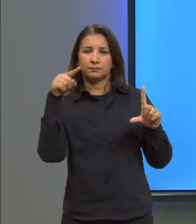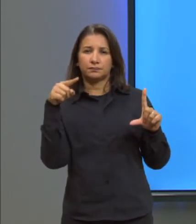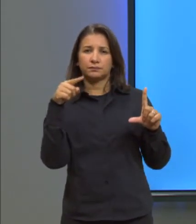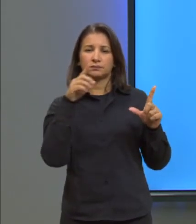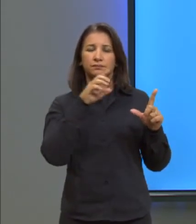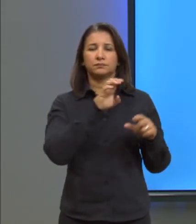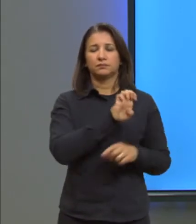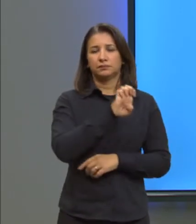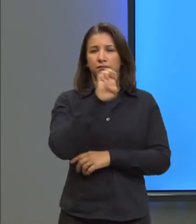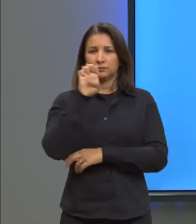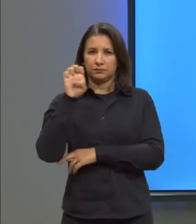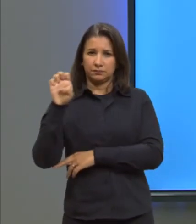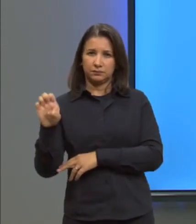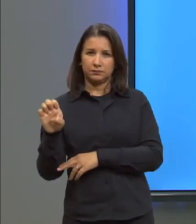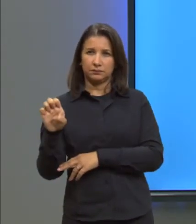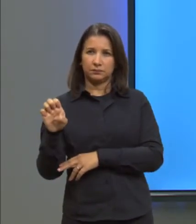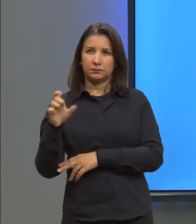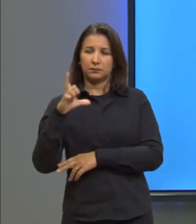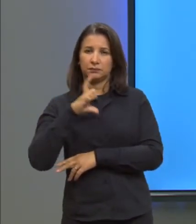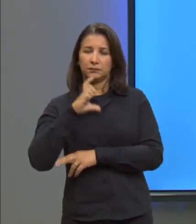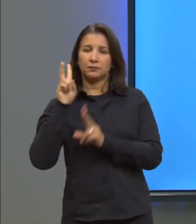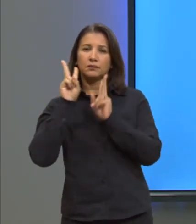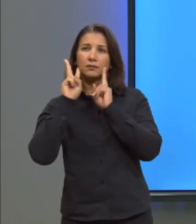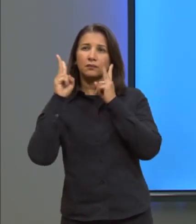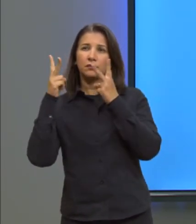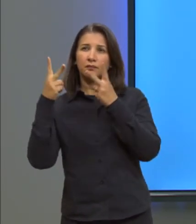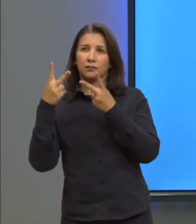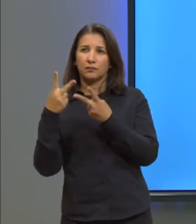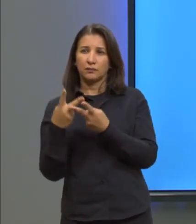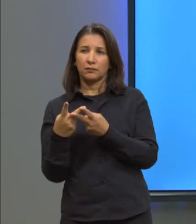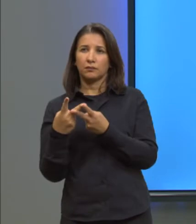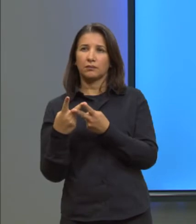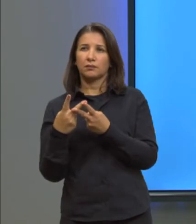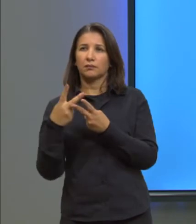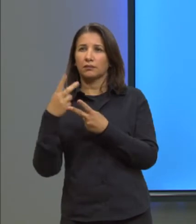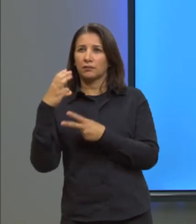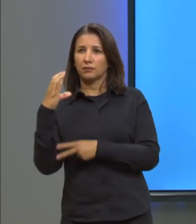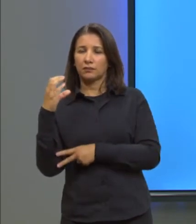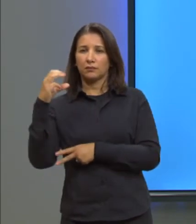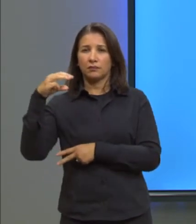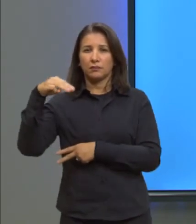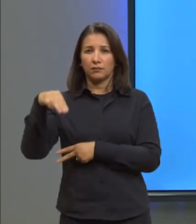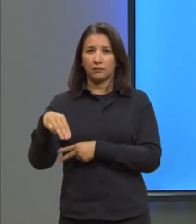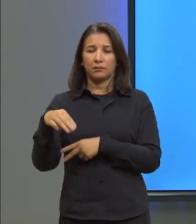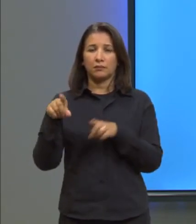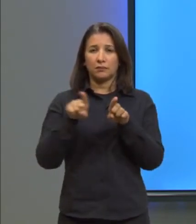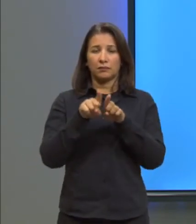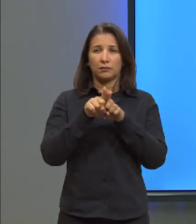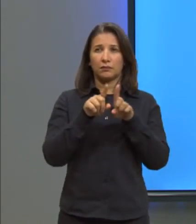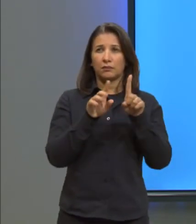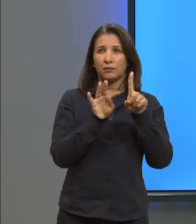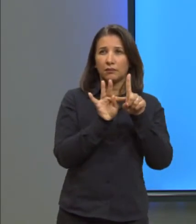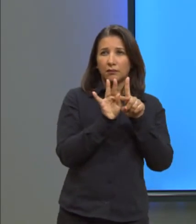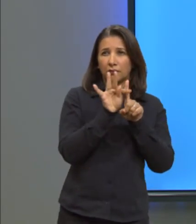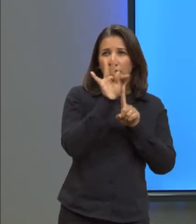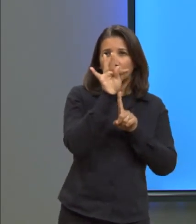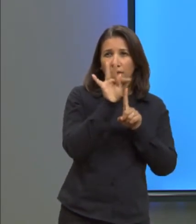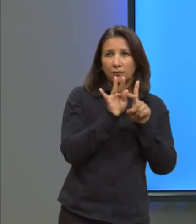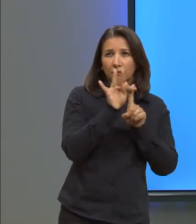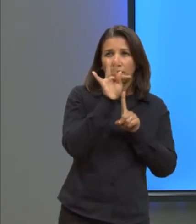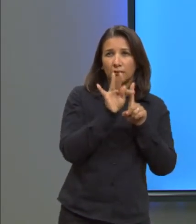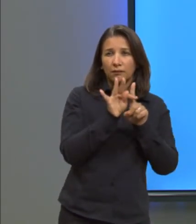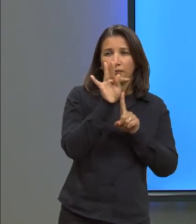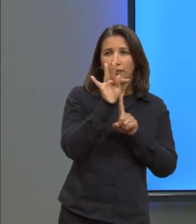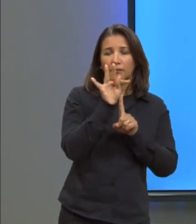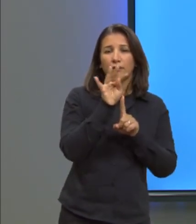esquerda onde nós temos o volume em centímetro cúbico e a temperatura, o volume no eixo Y, certo? No eixo